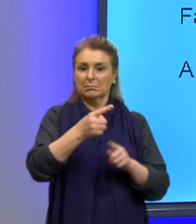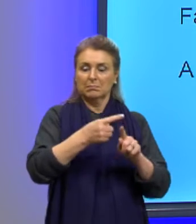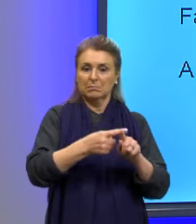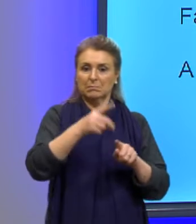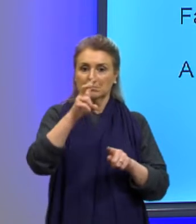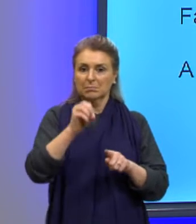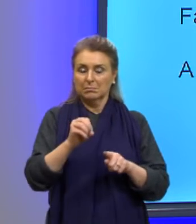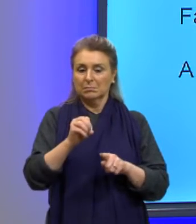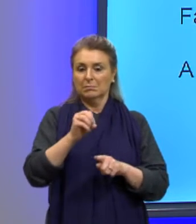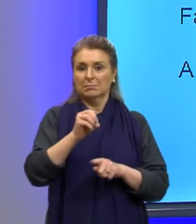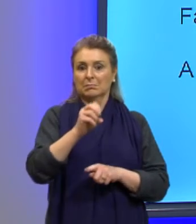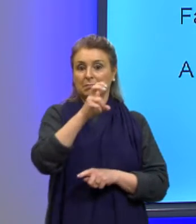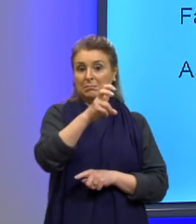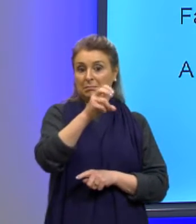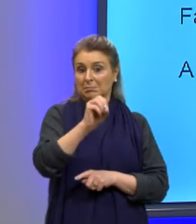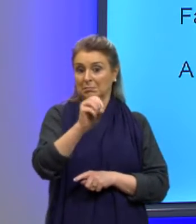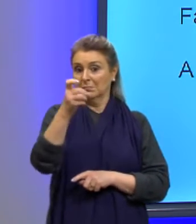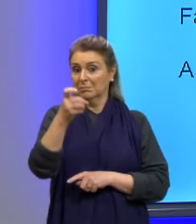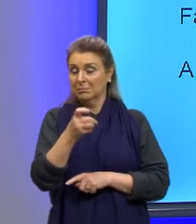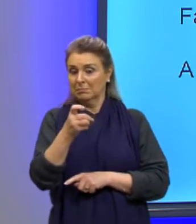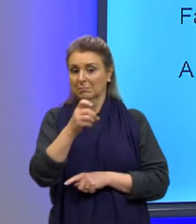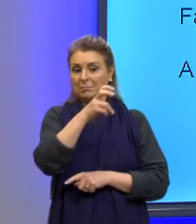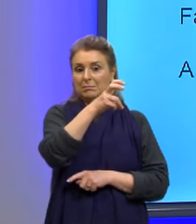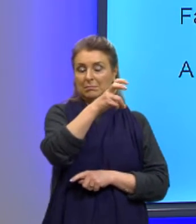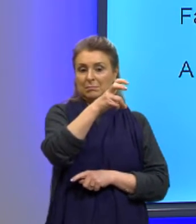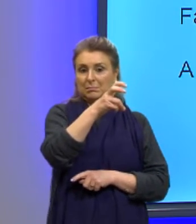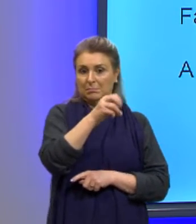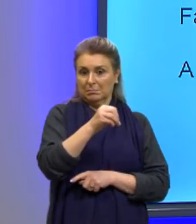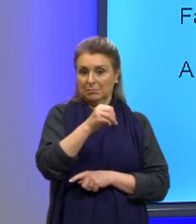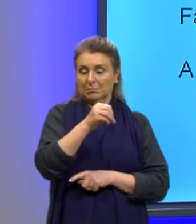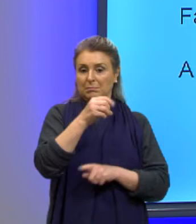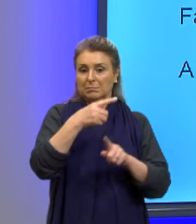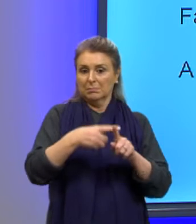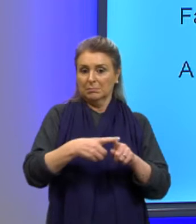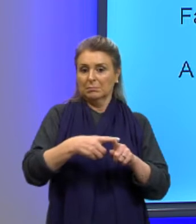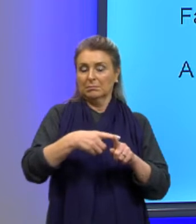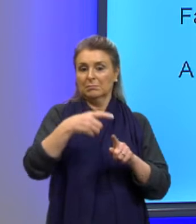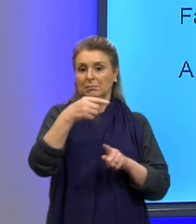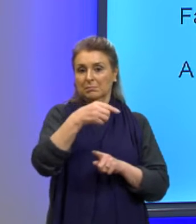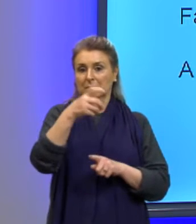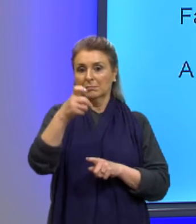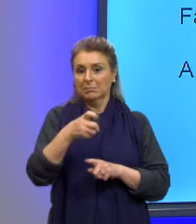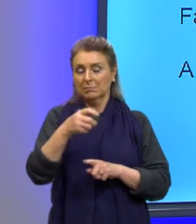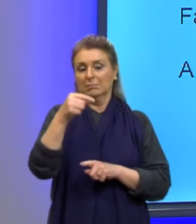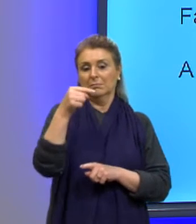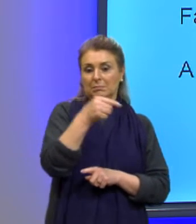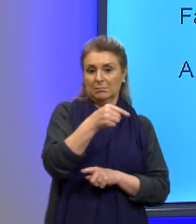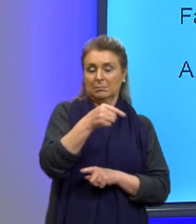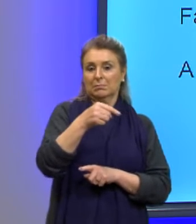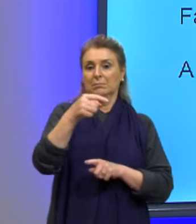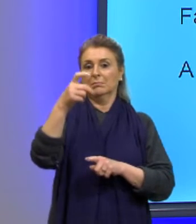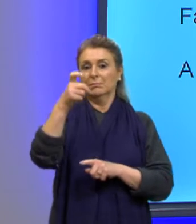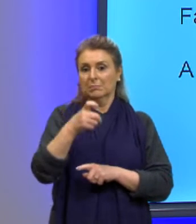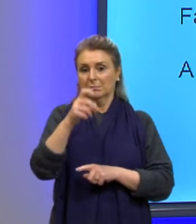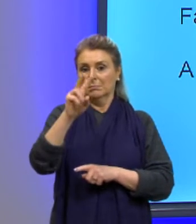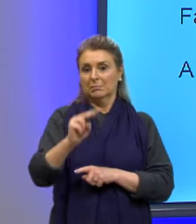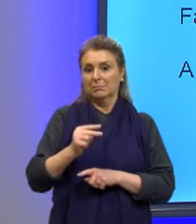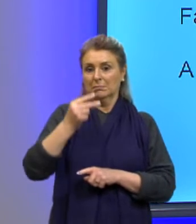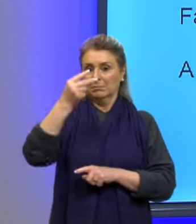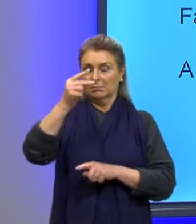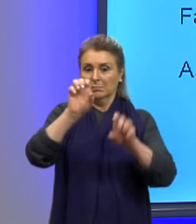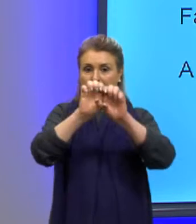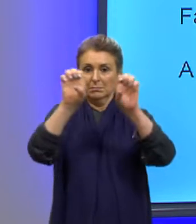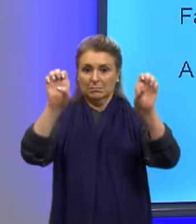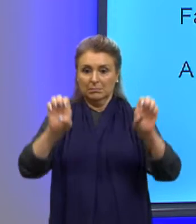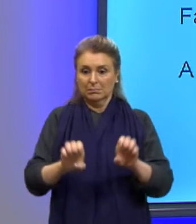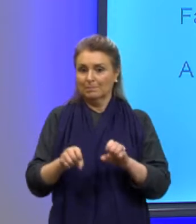50X. X vezes menos X, menos X ao quadrado. É uma equação incompleta